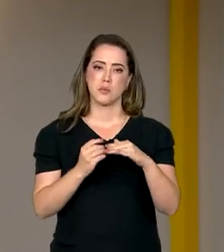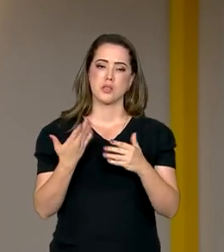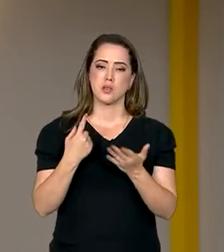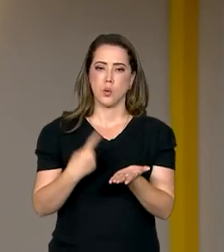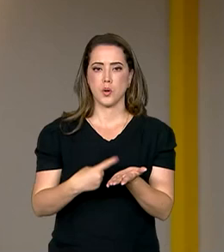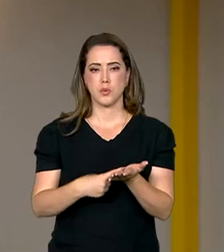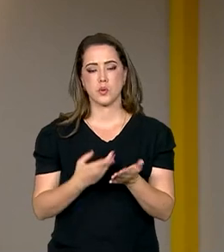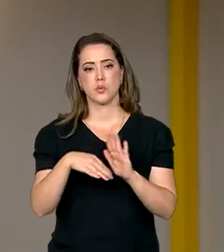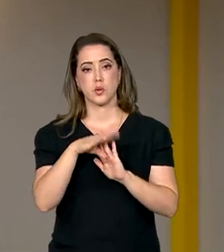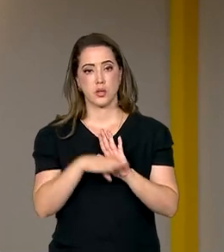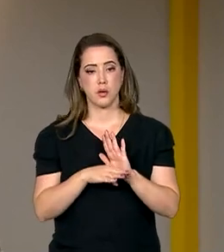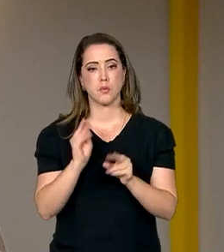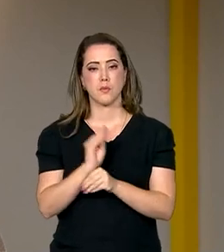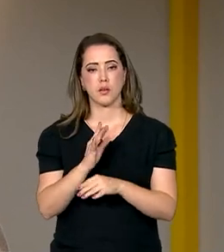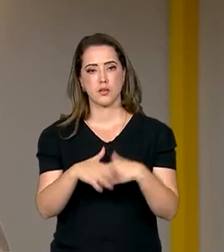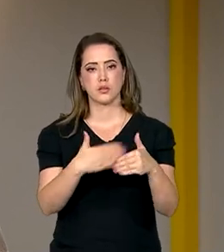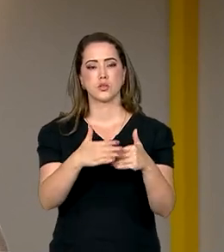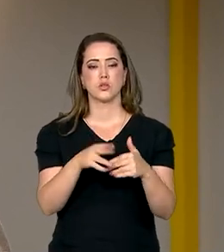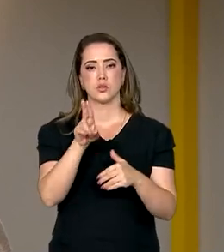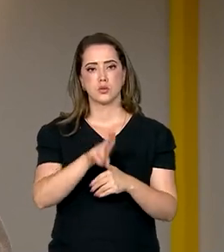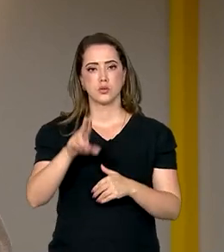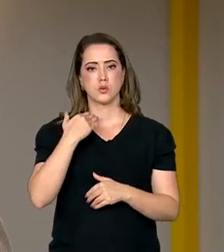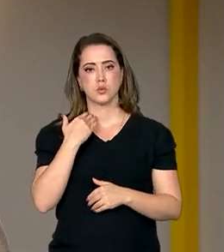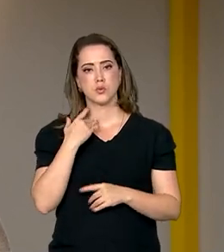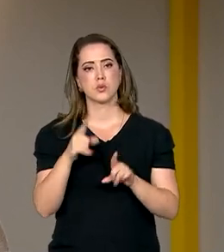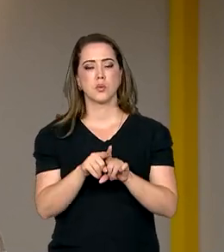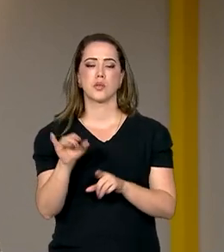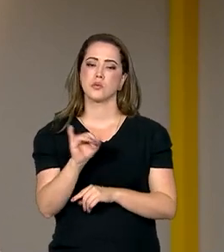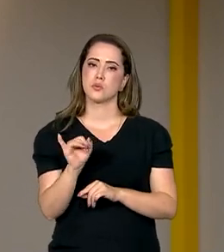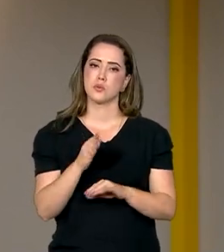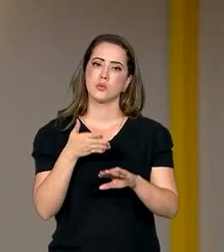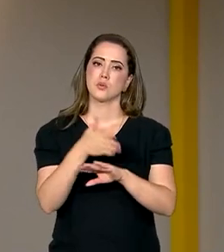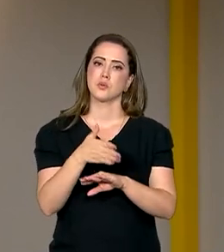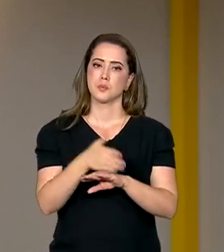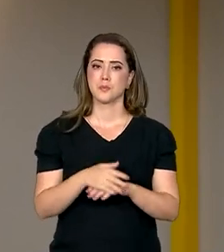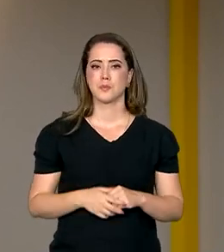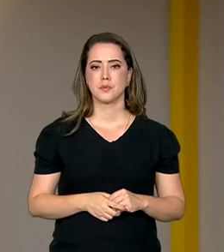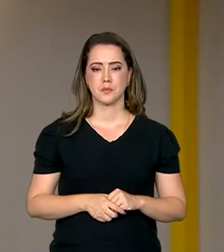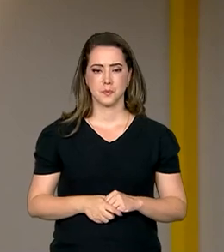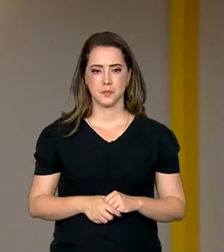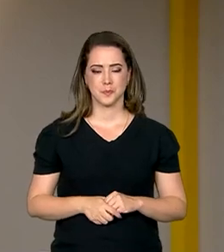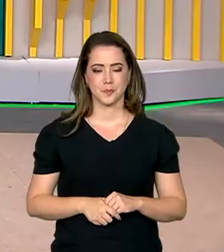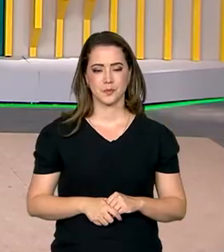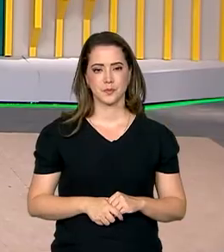programa. O atendimento continua pelos canais dos bancos e das instituições participantes.